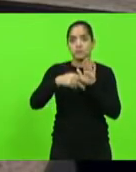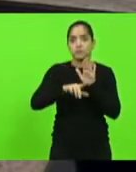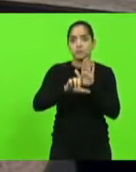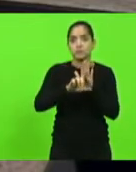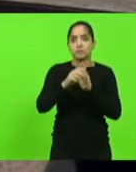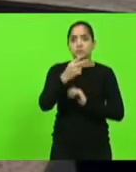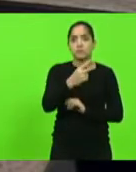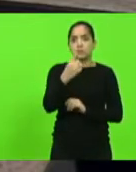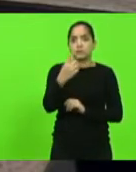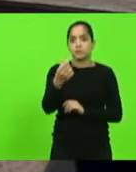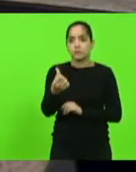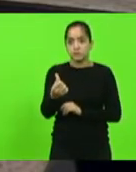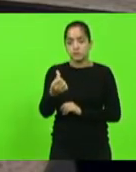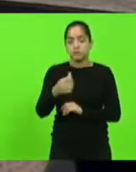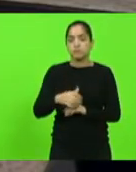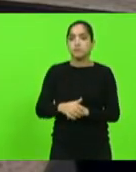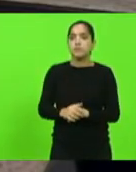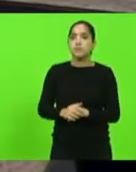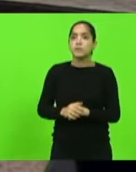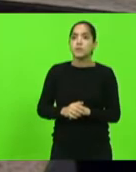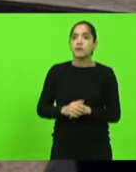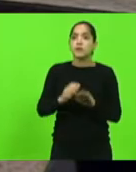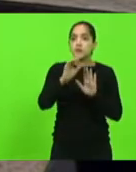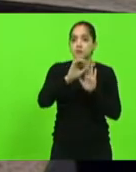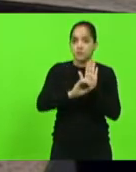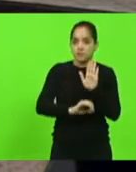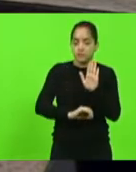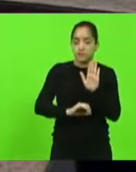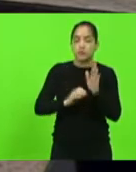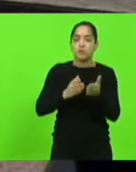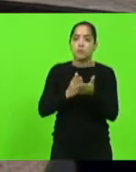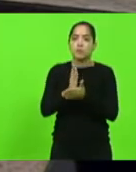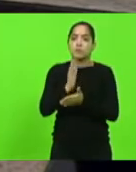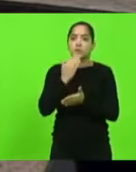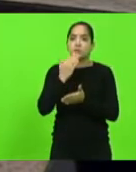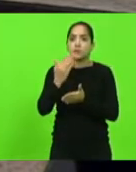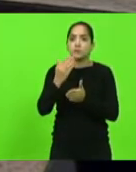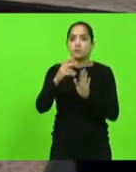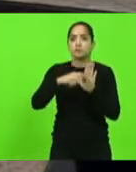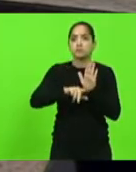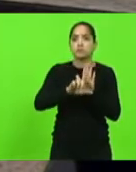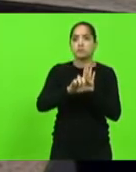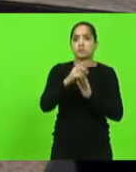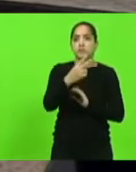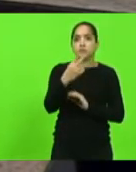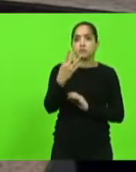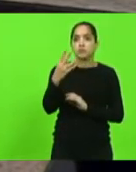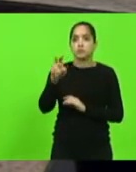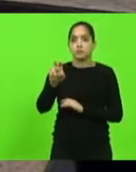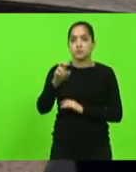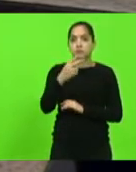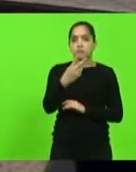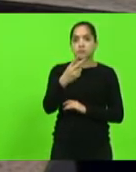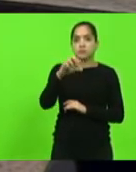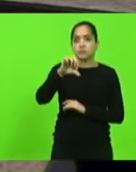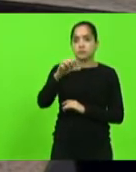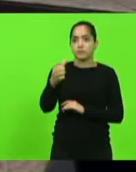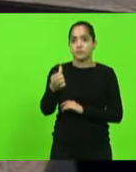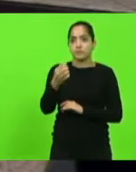216 de 2021. Ex-oficio, foram aprovados os projetos de lei nº 245, 296, 299,